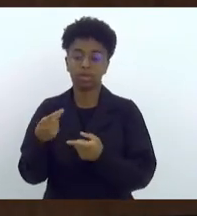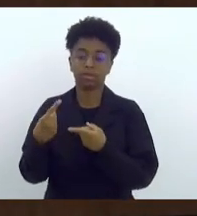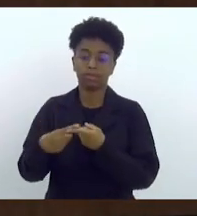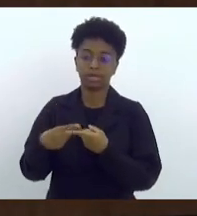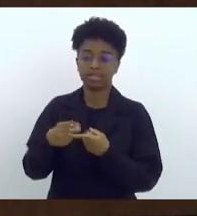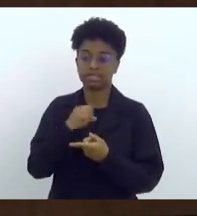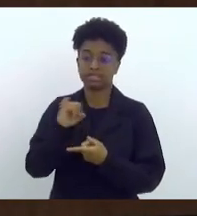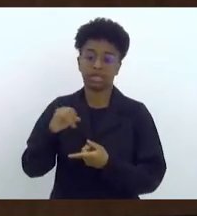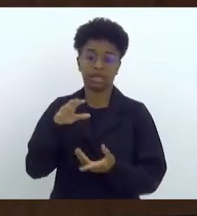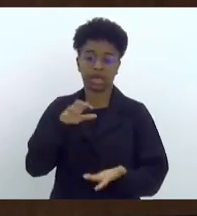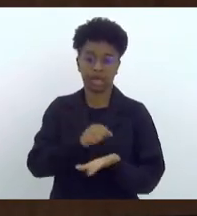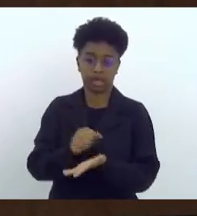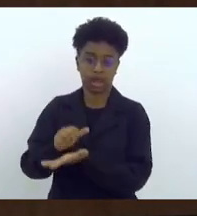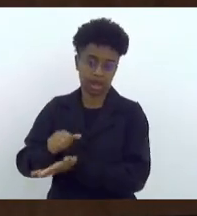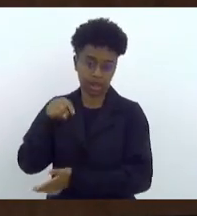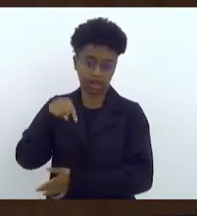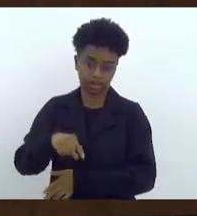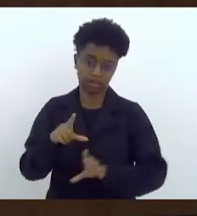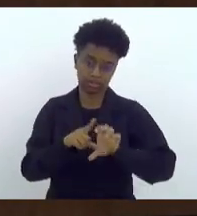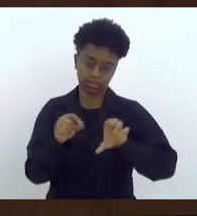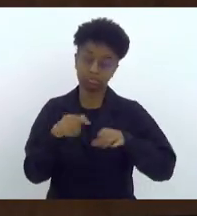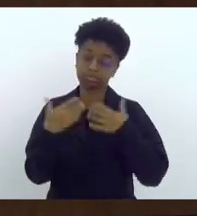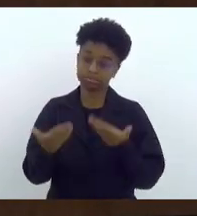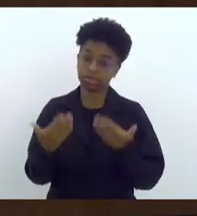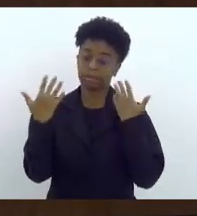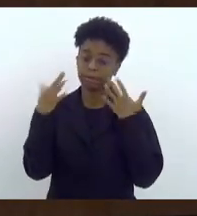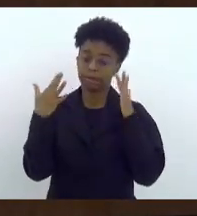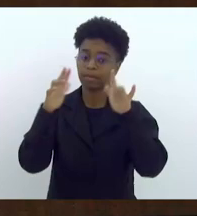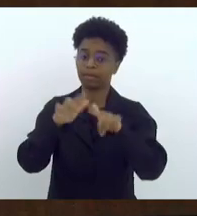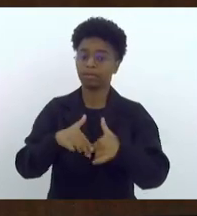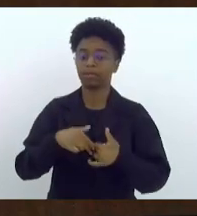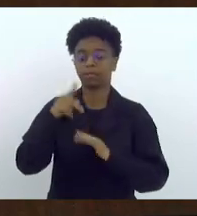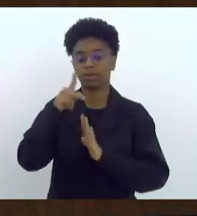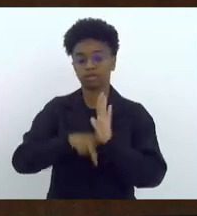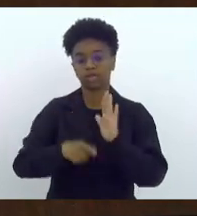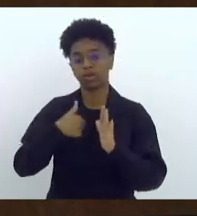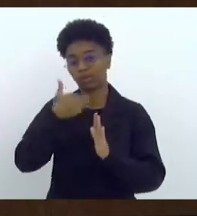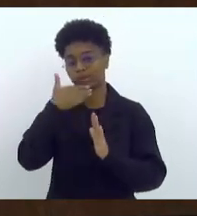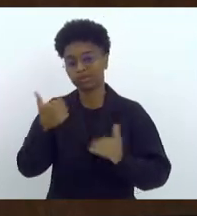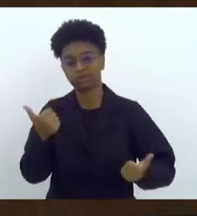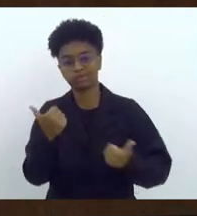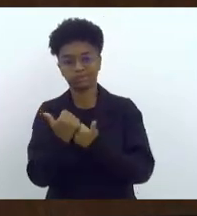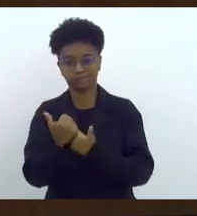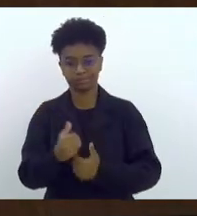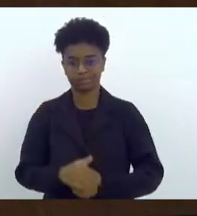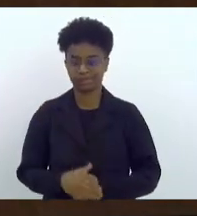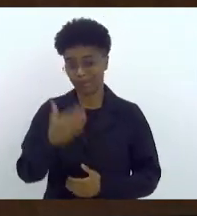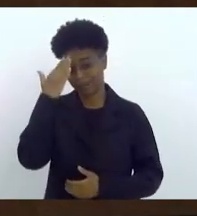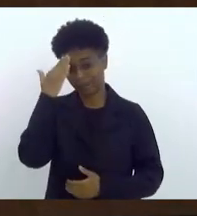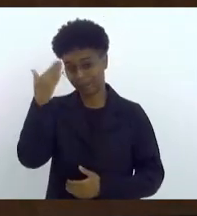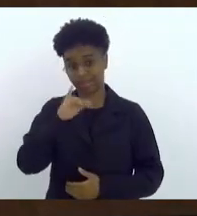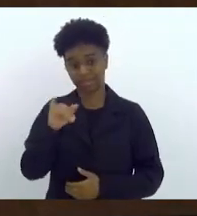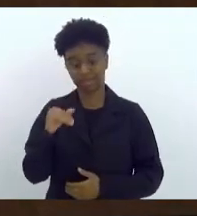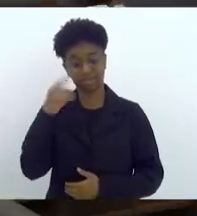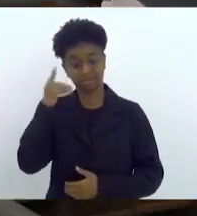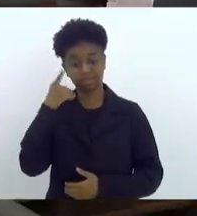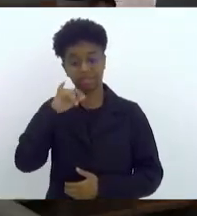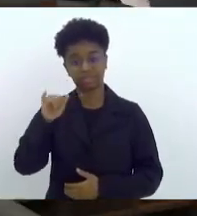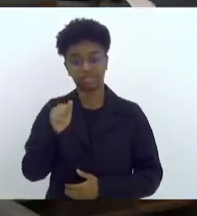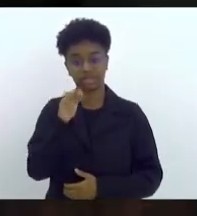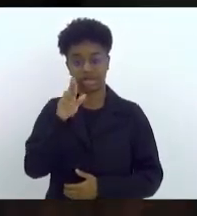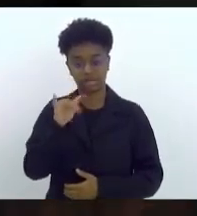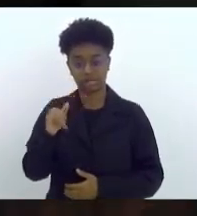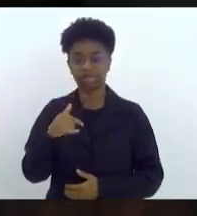os empreendedores. Então, parabéns pelo projeto e pedi a você com autoria. Obrigado. Obrigado, deputado Jari, pela emitir e parecer